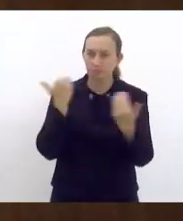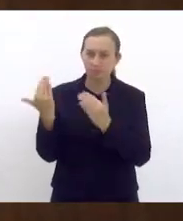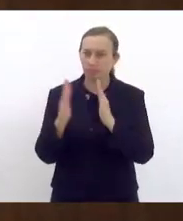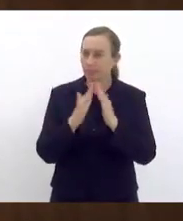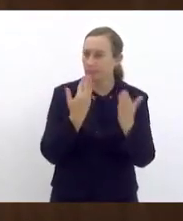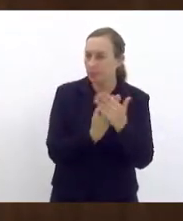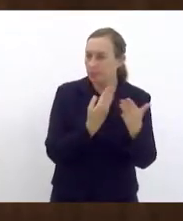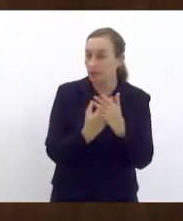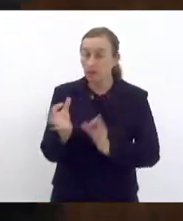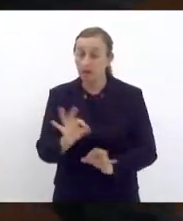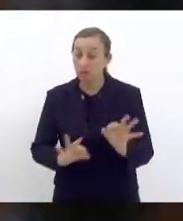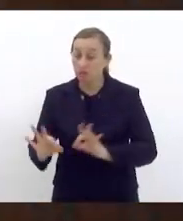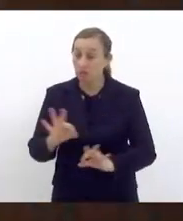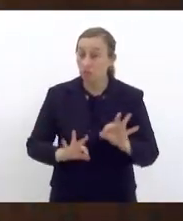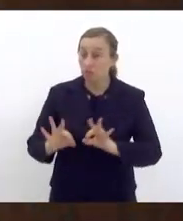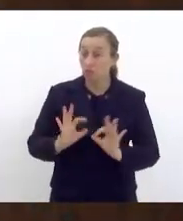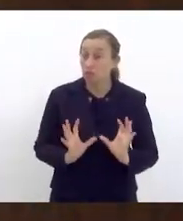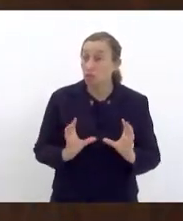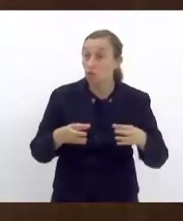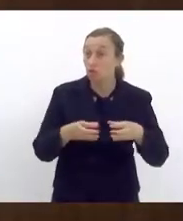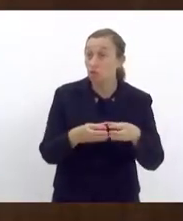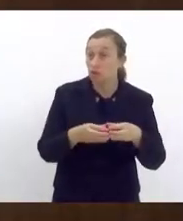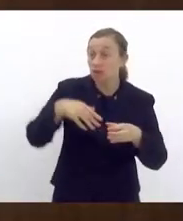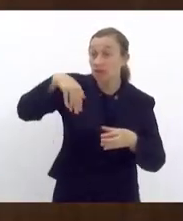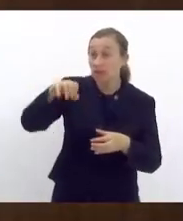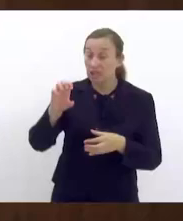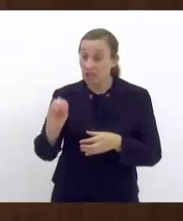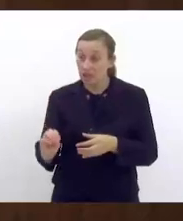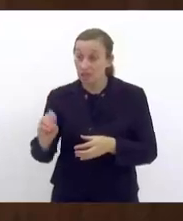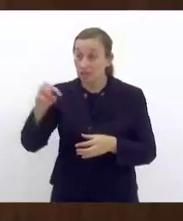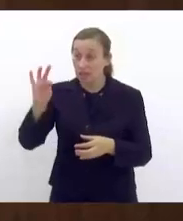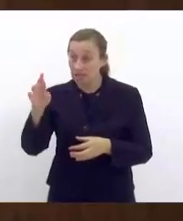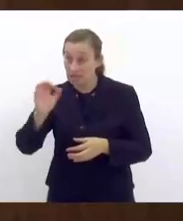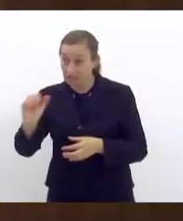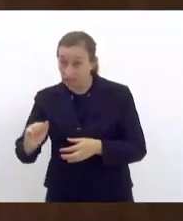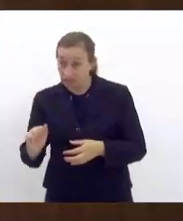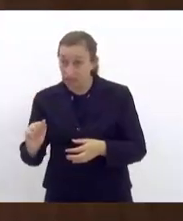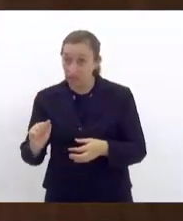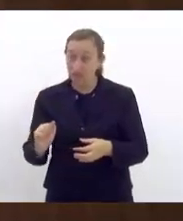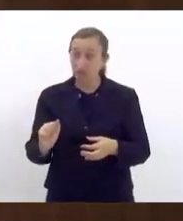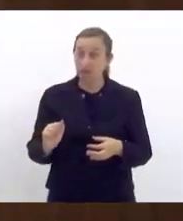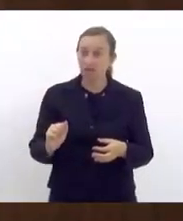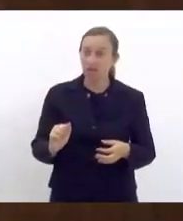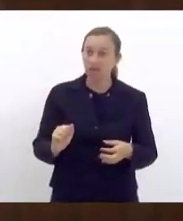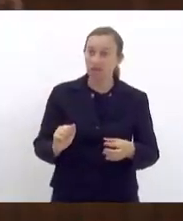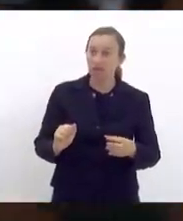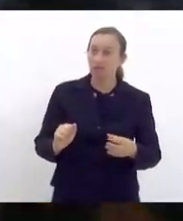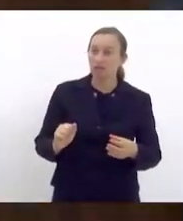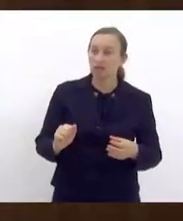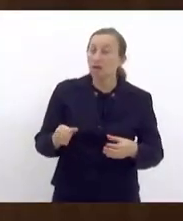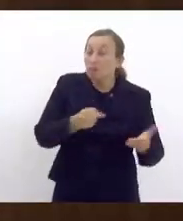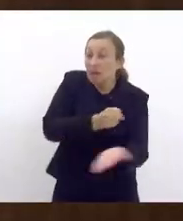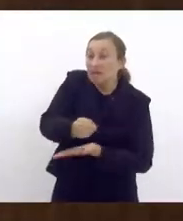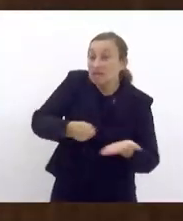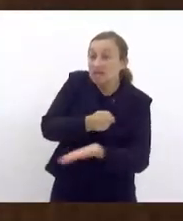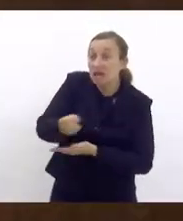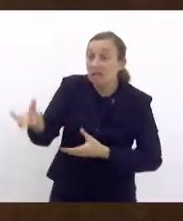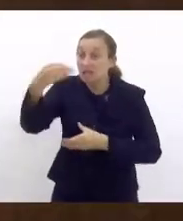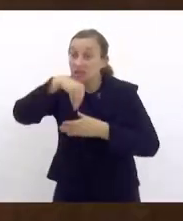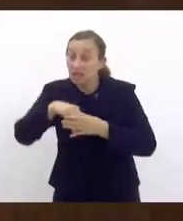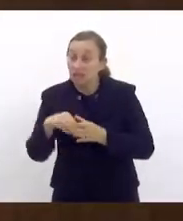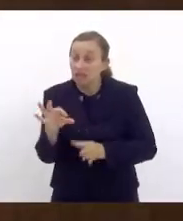organizações de grupos neonazistas, células neonazistas, baseadas dentro dessas